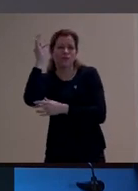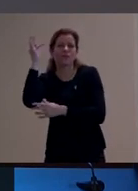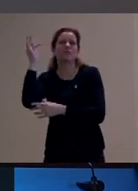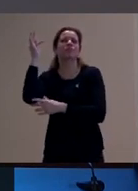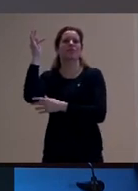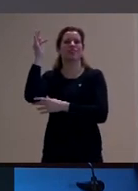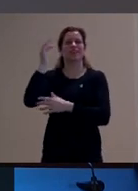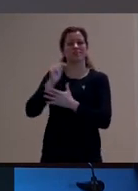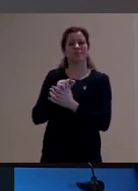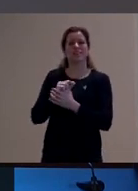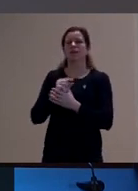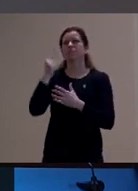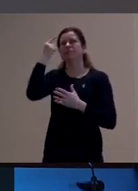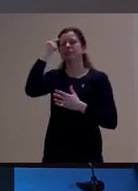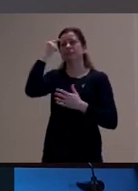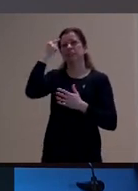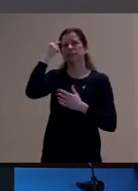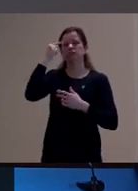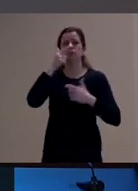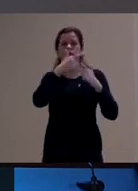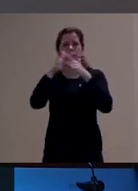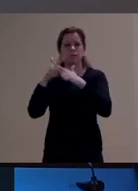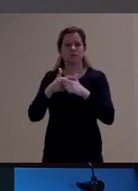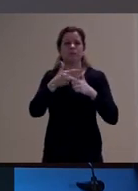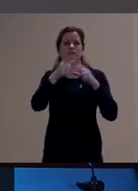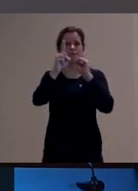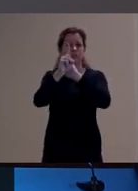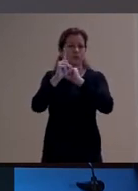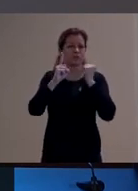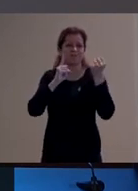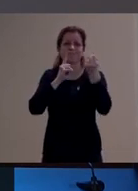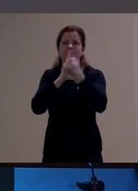pensando problemas sociais, culturais, estéticos, enfim.